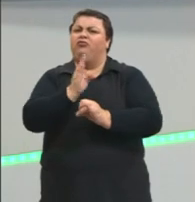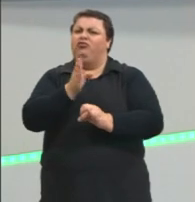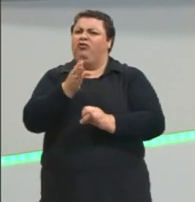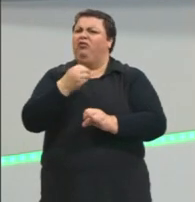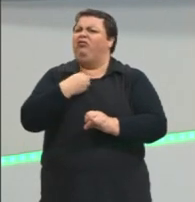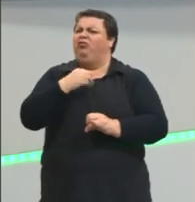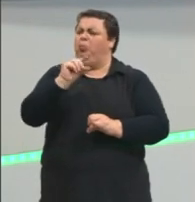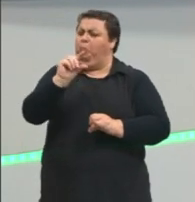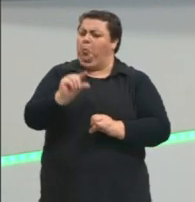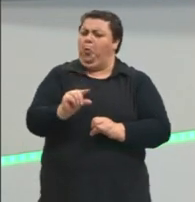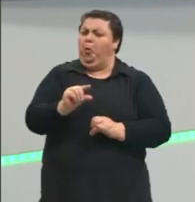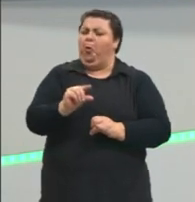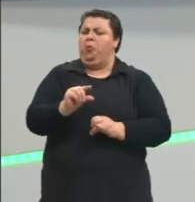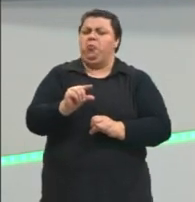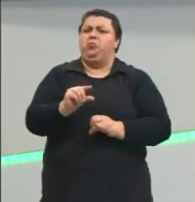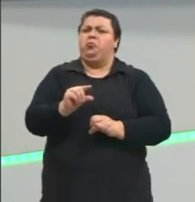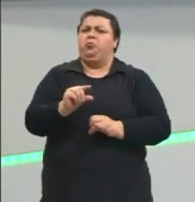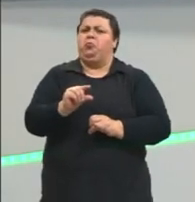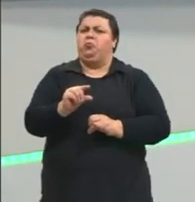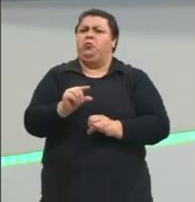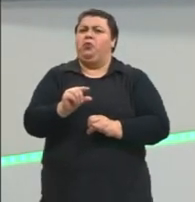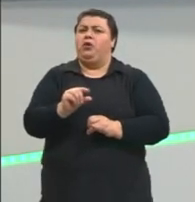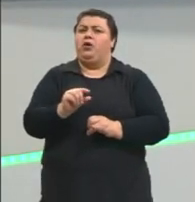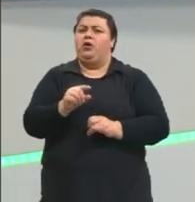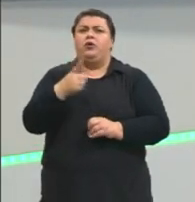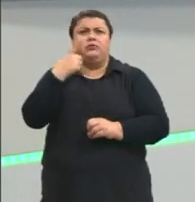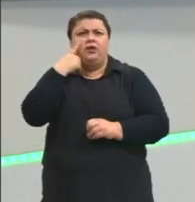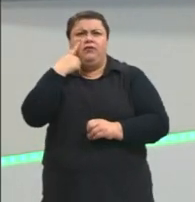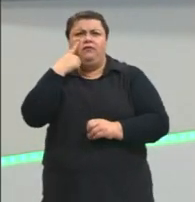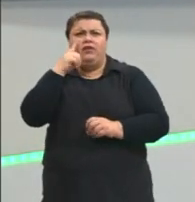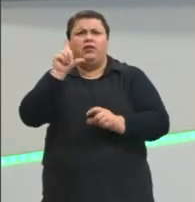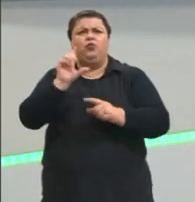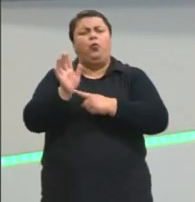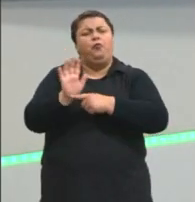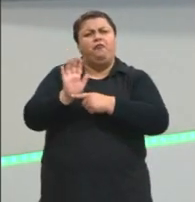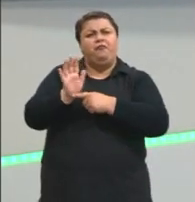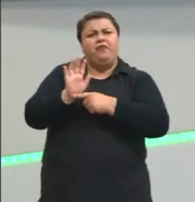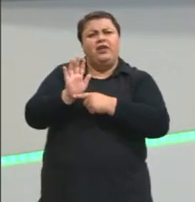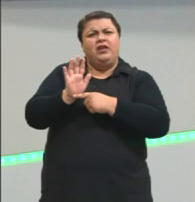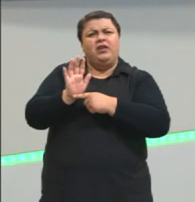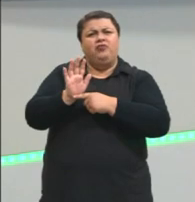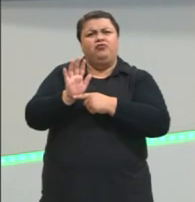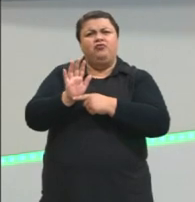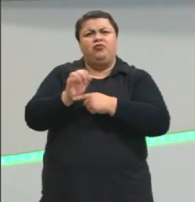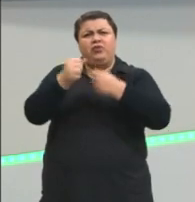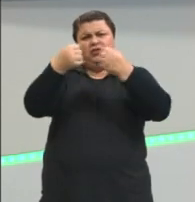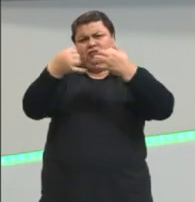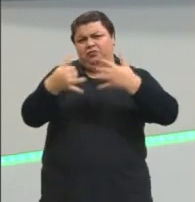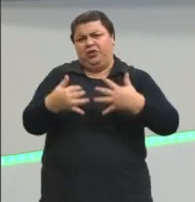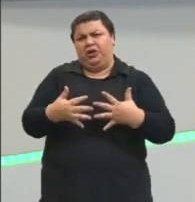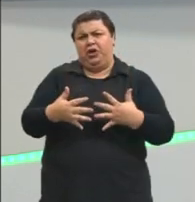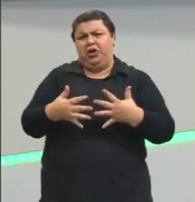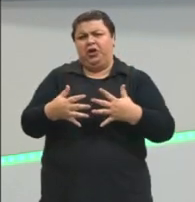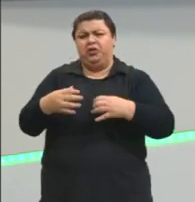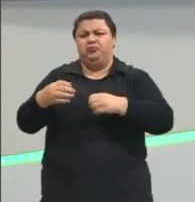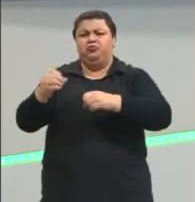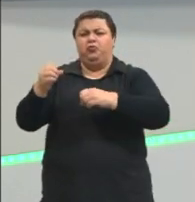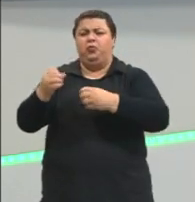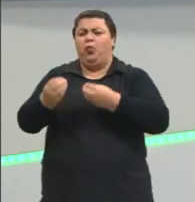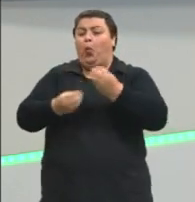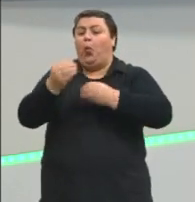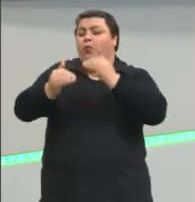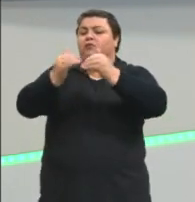pouco tempo. Inclusive, estava assistindo um vídeo falando sobre a evolução da internet